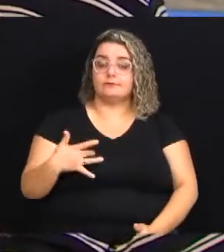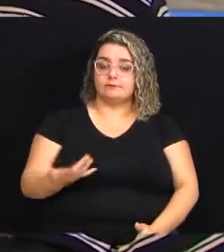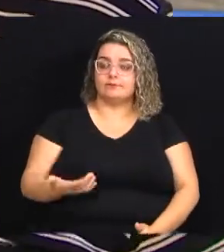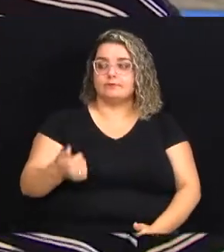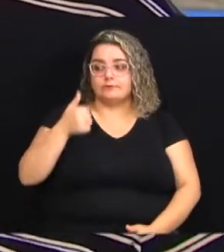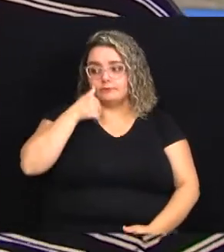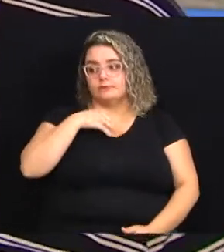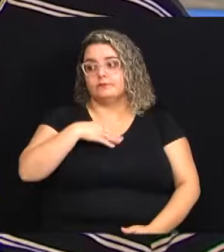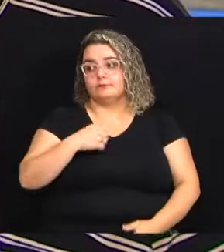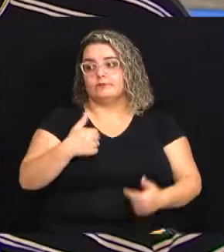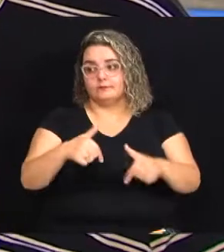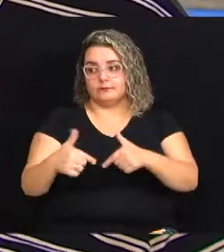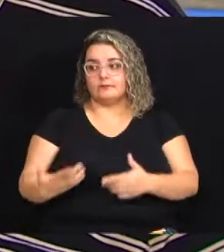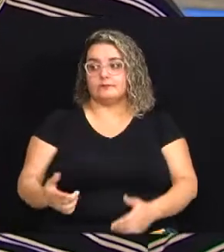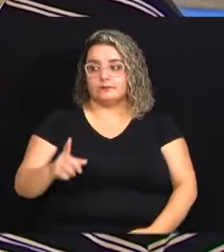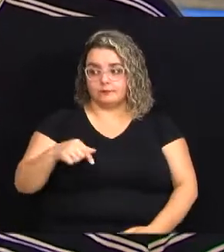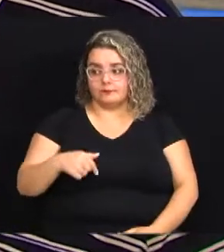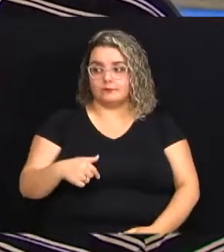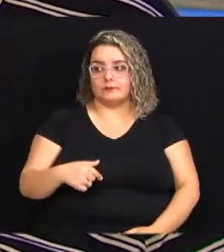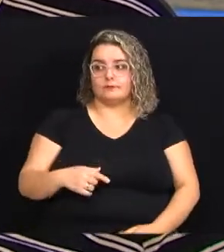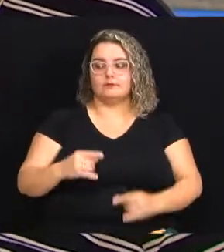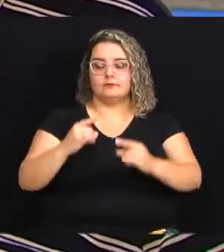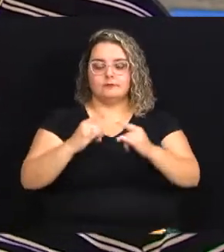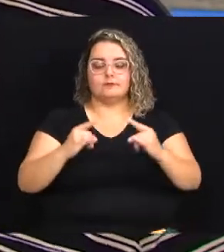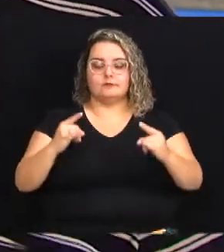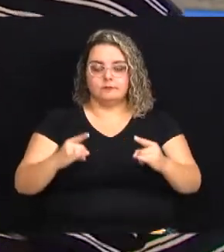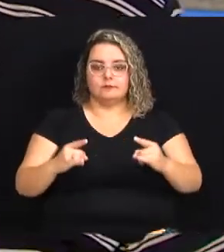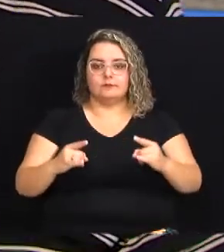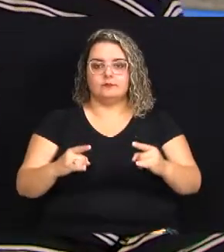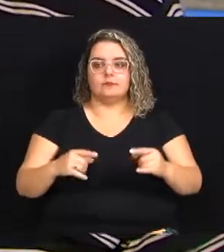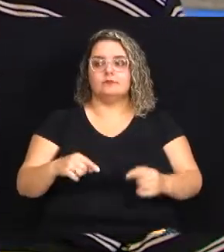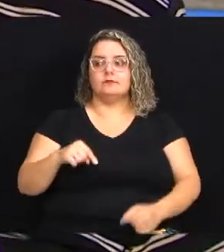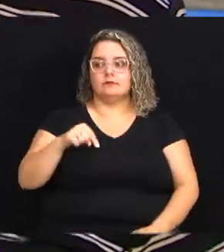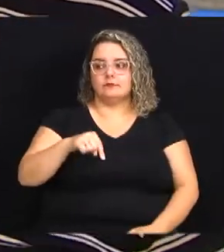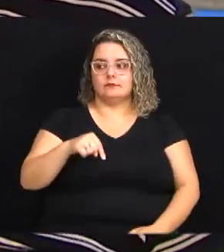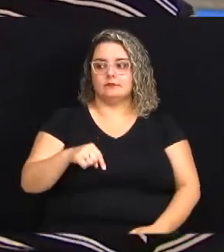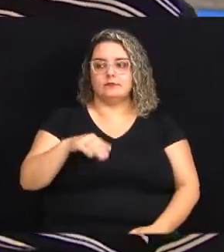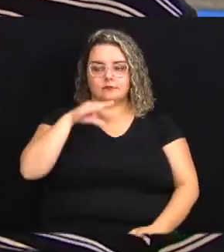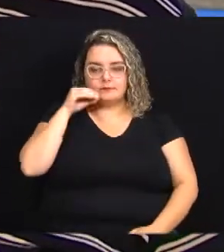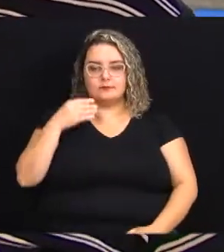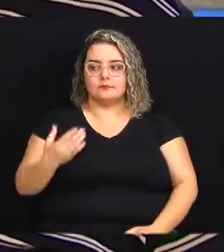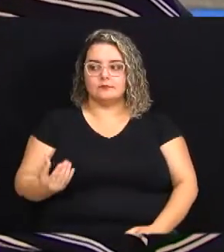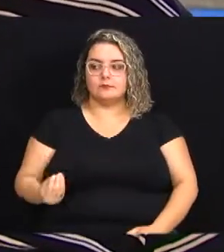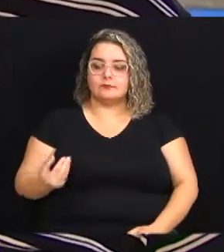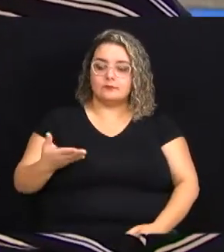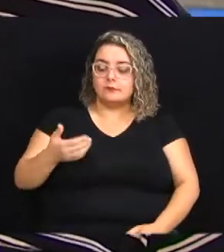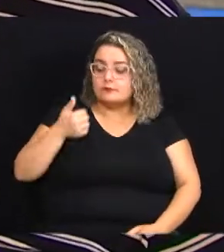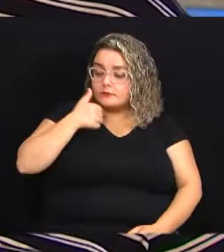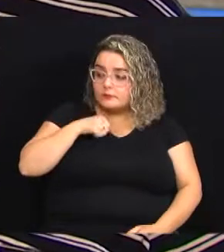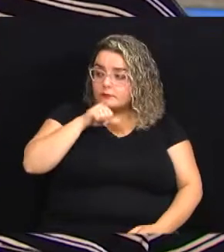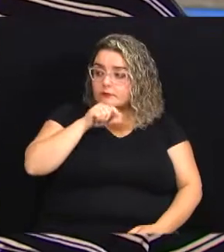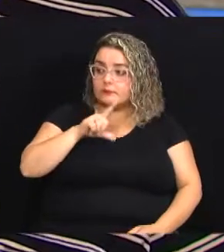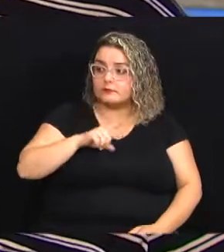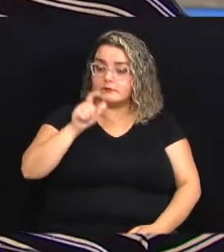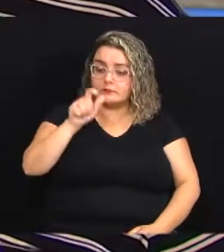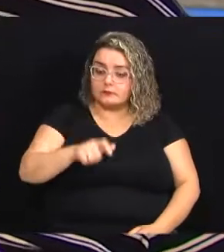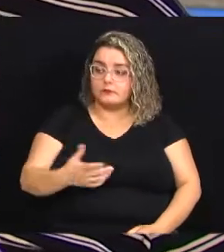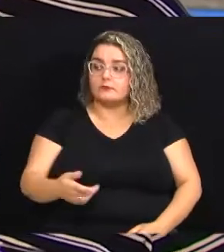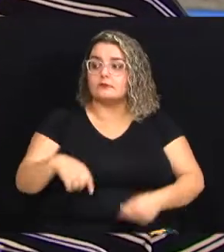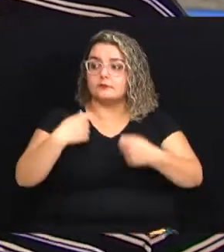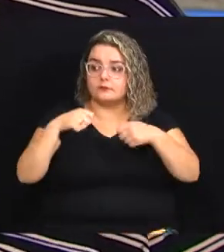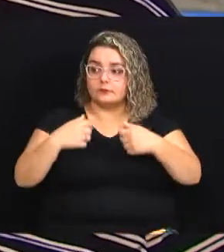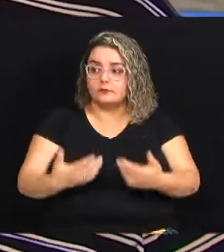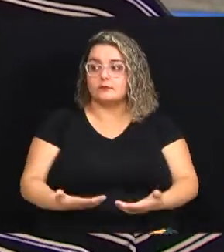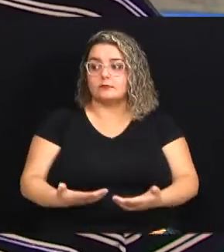e minha filha trabalhava aqui era funcionária numa barraca e aí ela que me trouxe aqui falou assim mãe tem uma pessoa